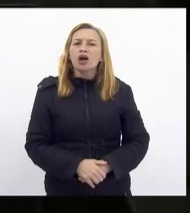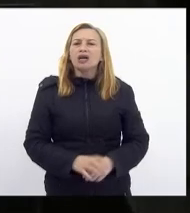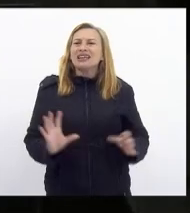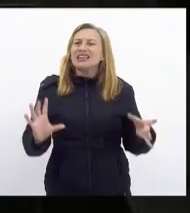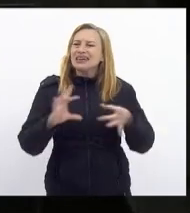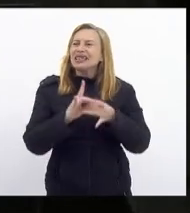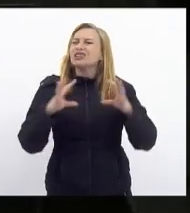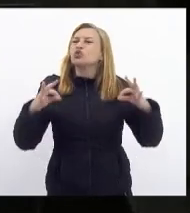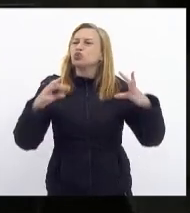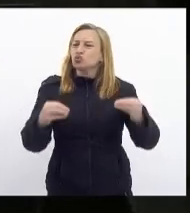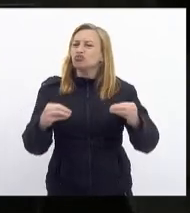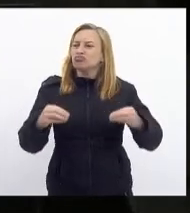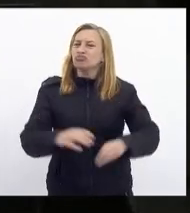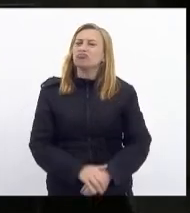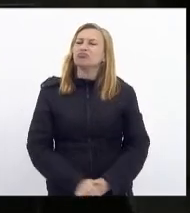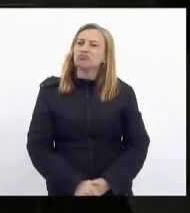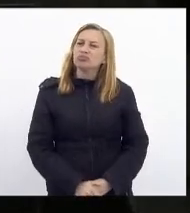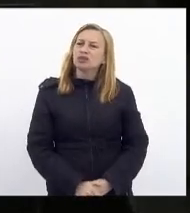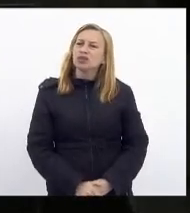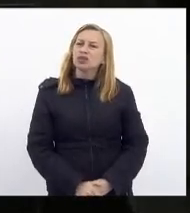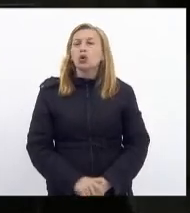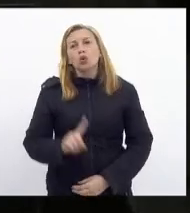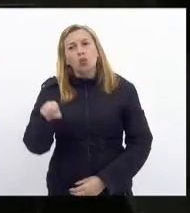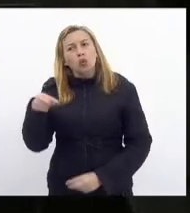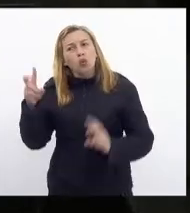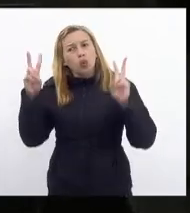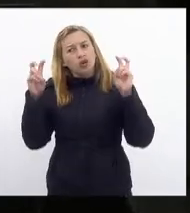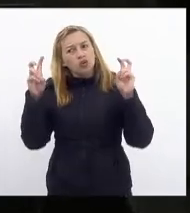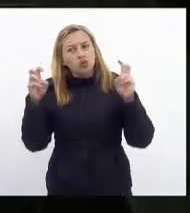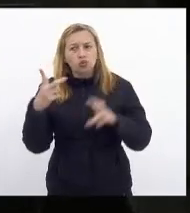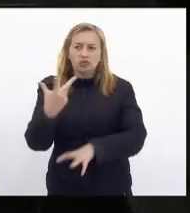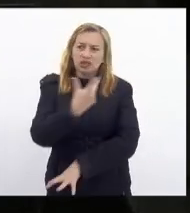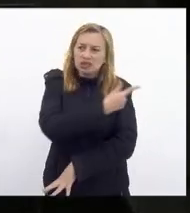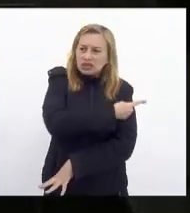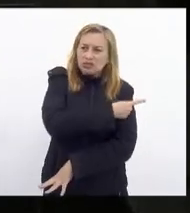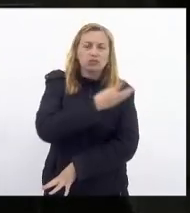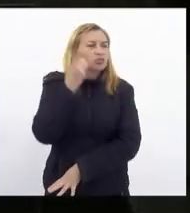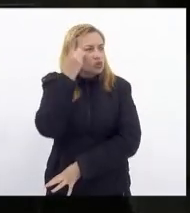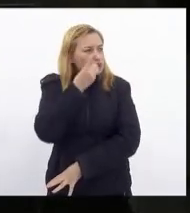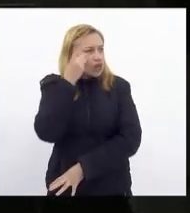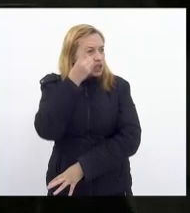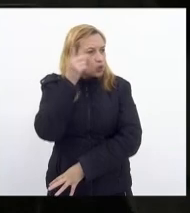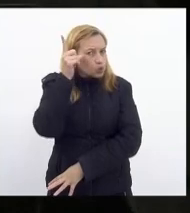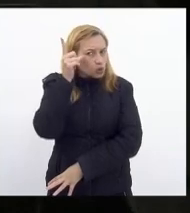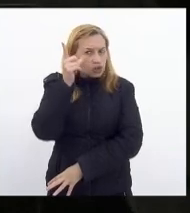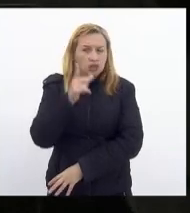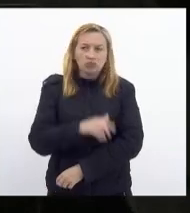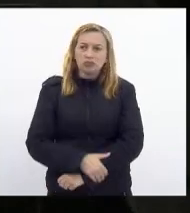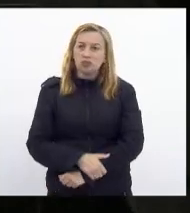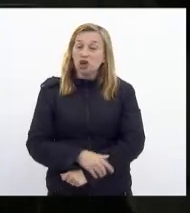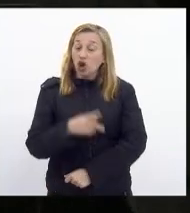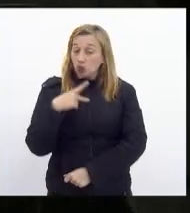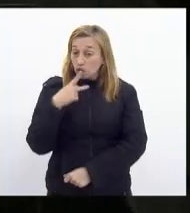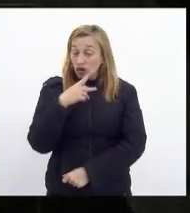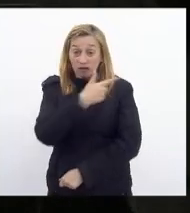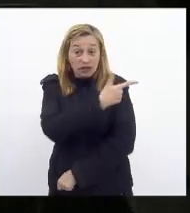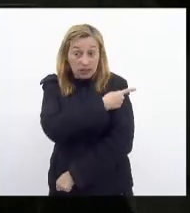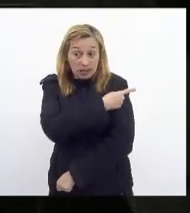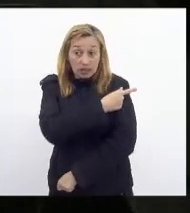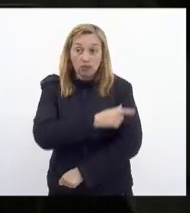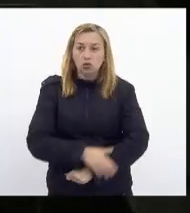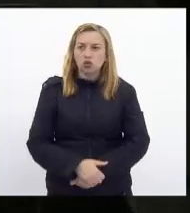isso vem a questão da vacinação deputado e quando estou falando de vacinação